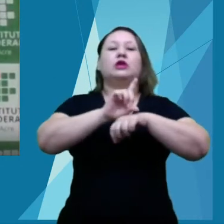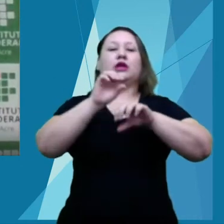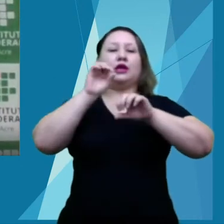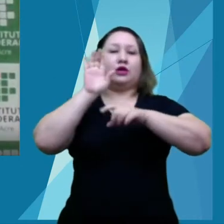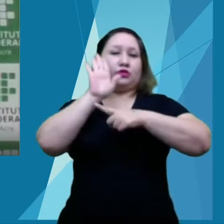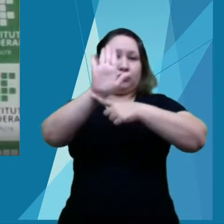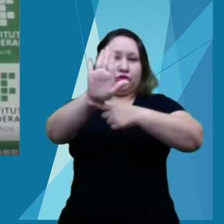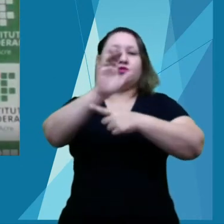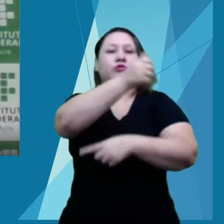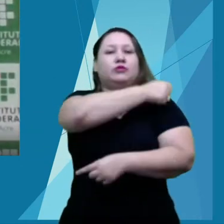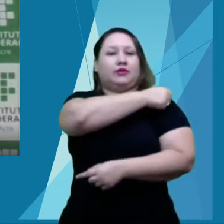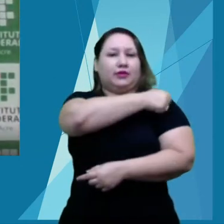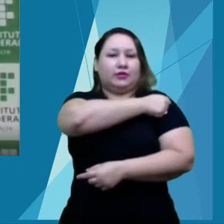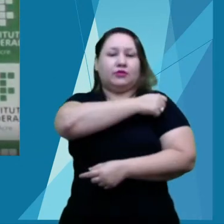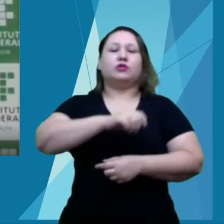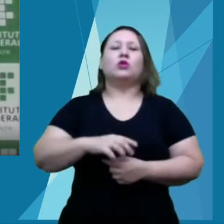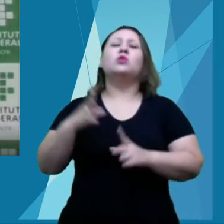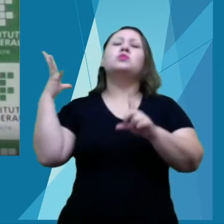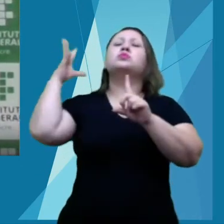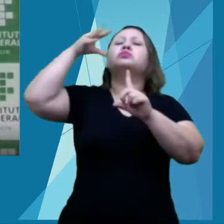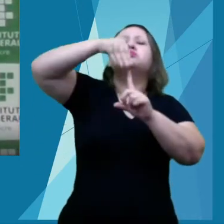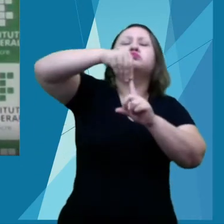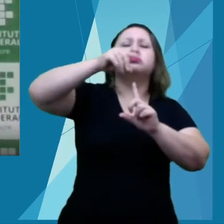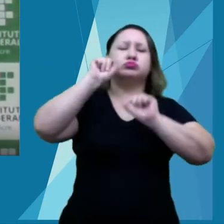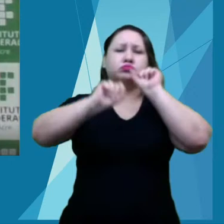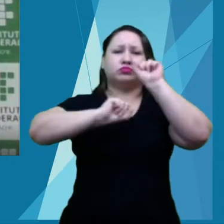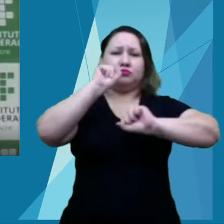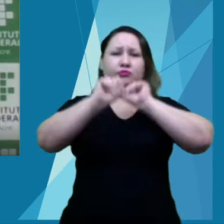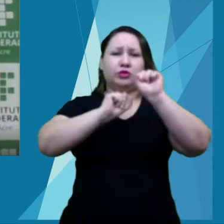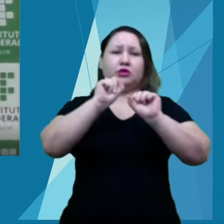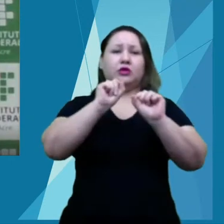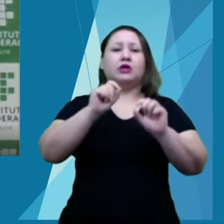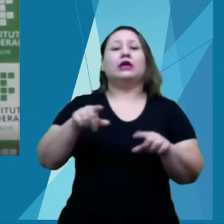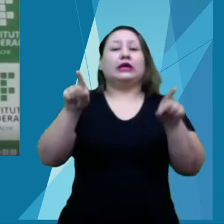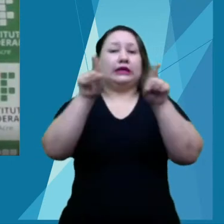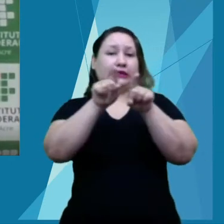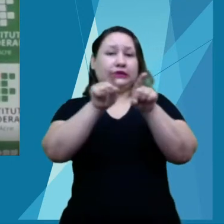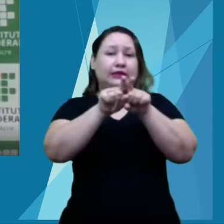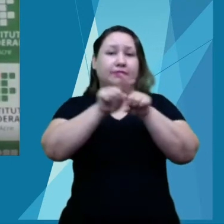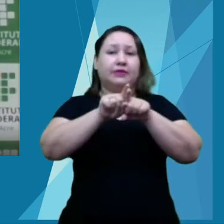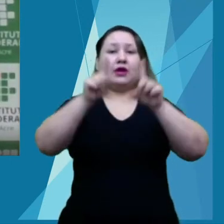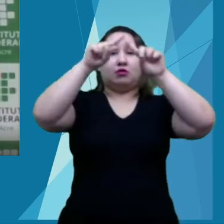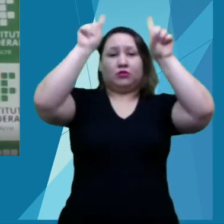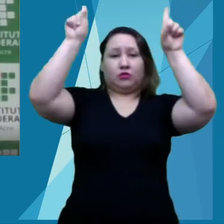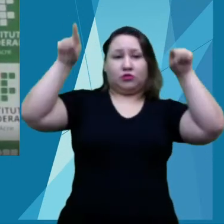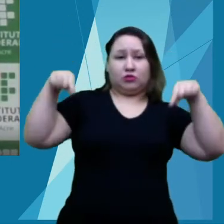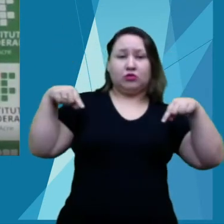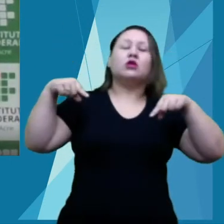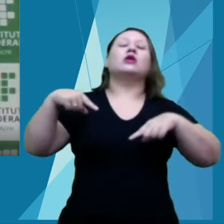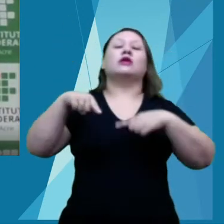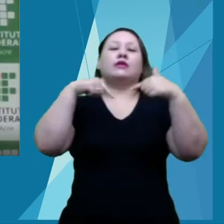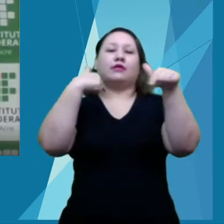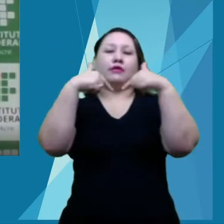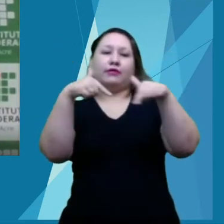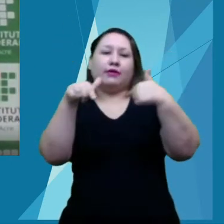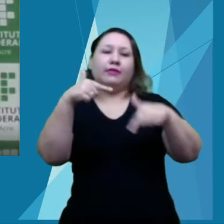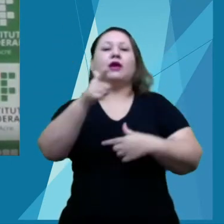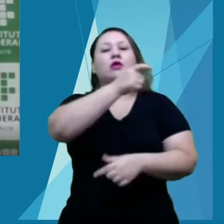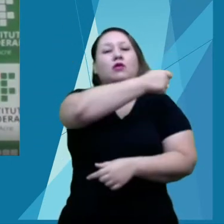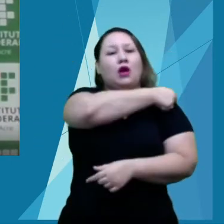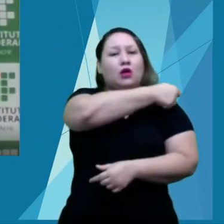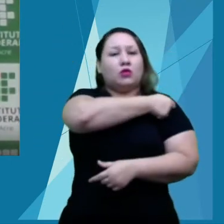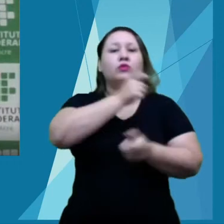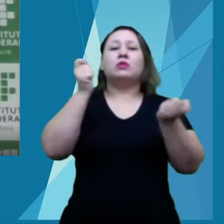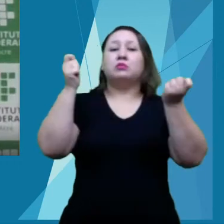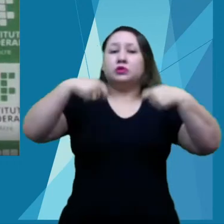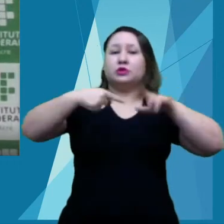O objetivo do evento é que os discentes e servidores apresentem seus trabalhos oriundos de projetos